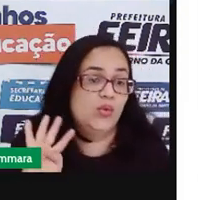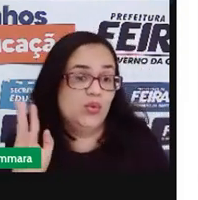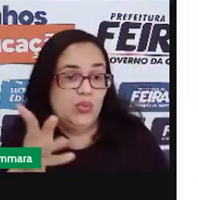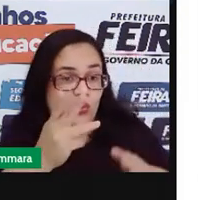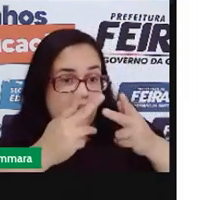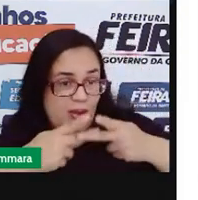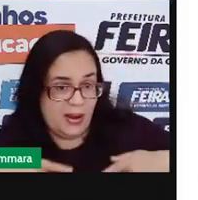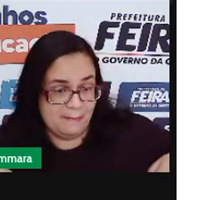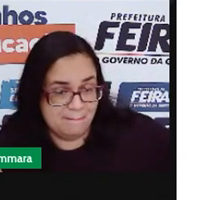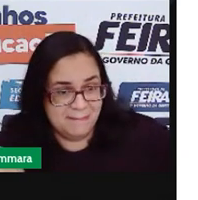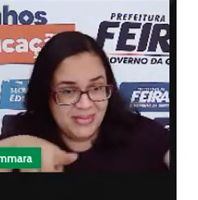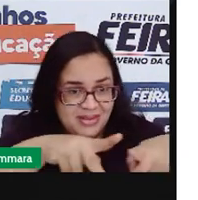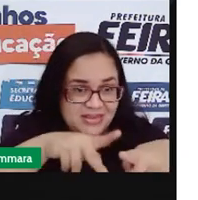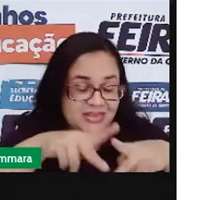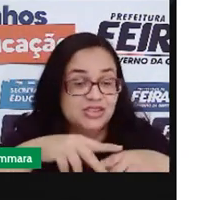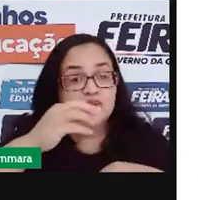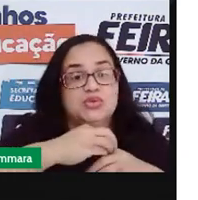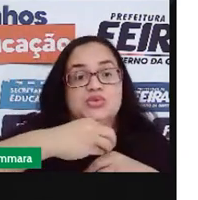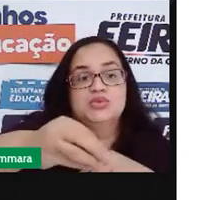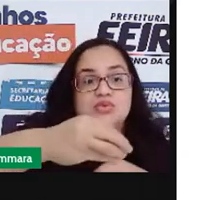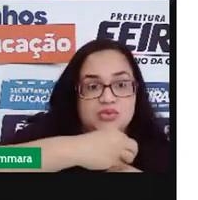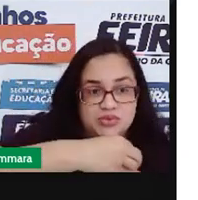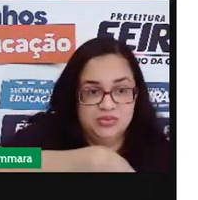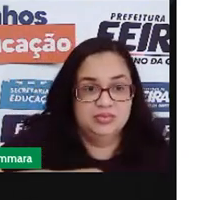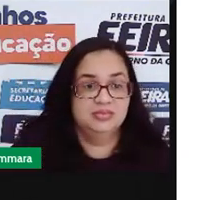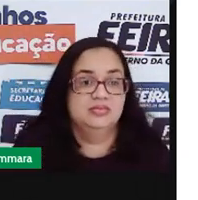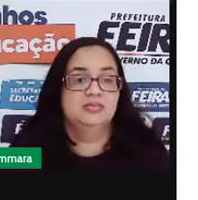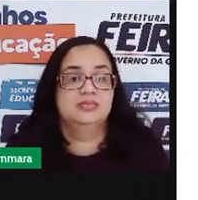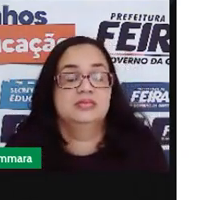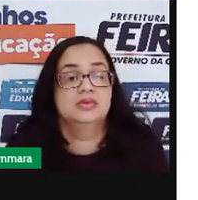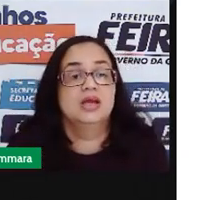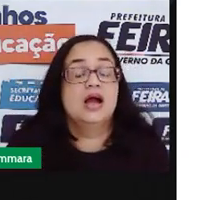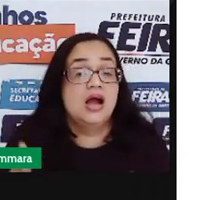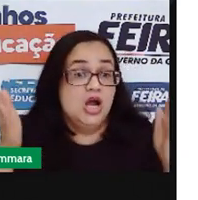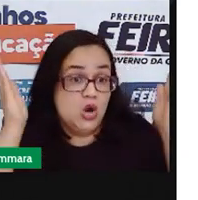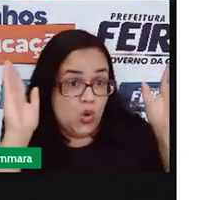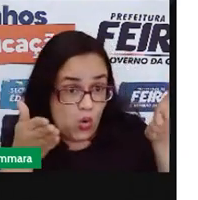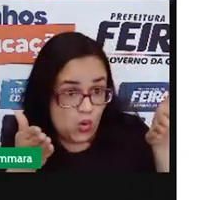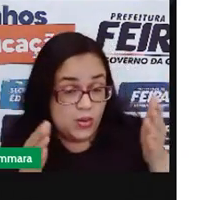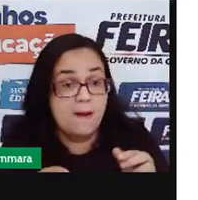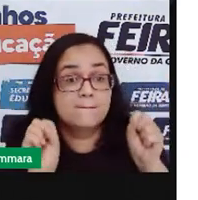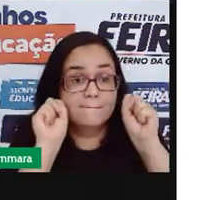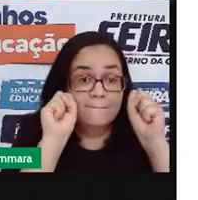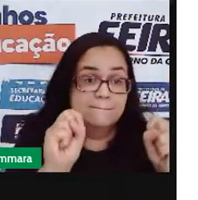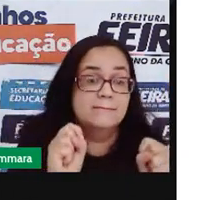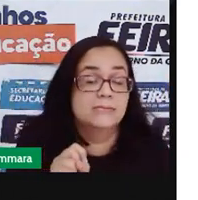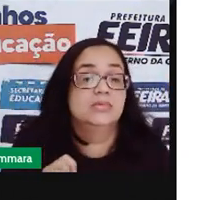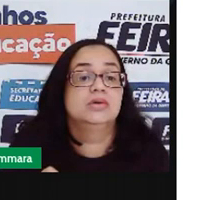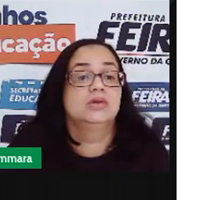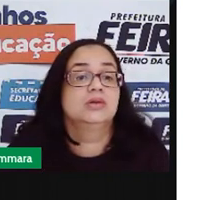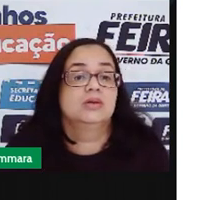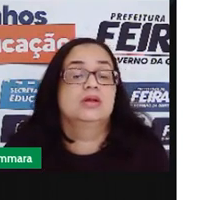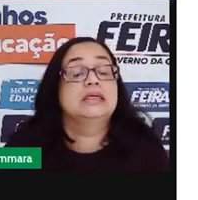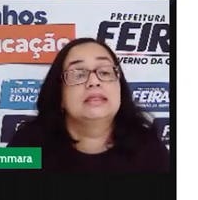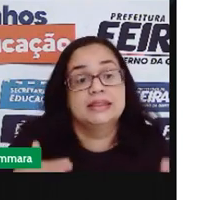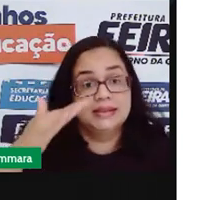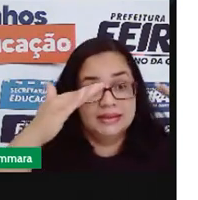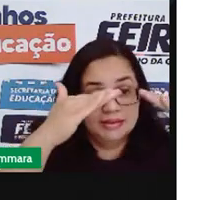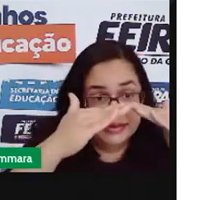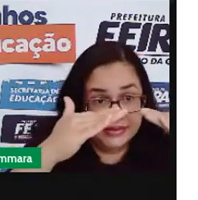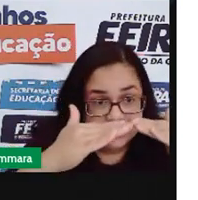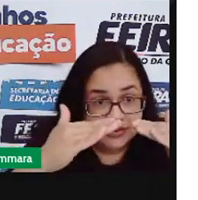população através da distribuição dos panfletos. Então agora você já pode produzir o seu aí em casa.